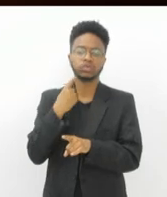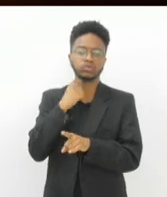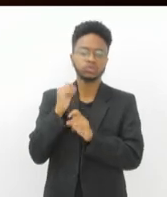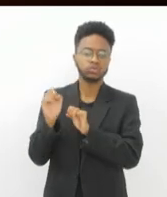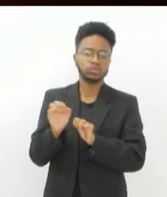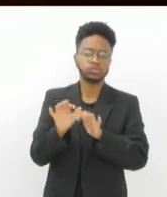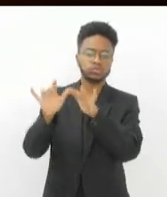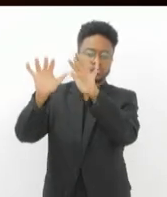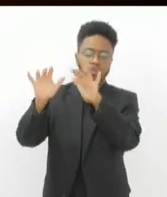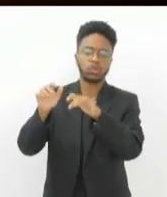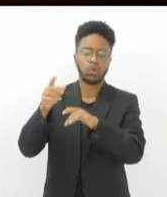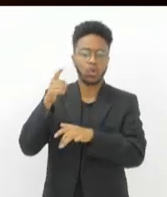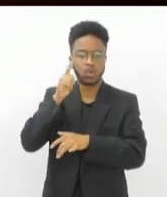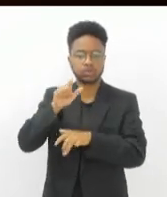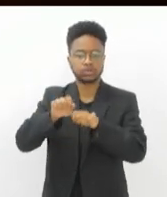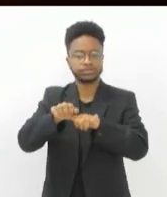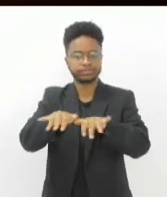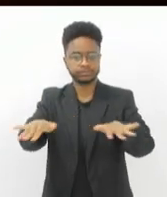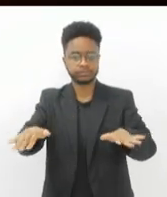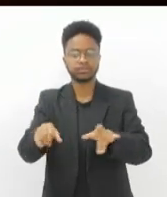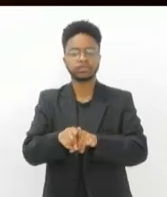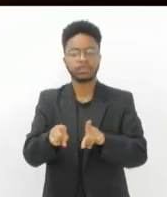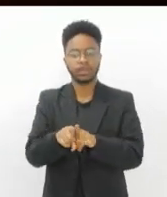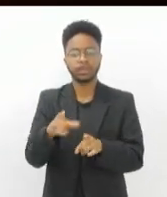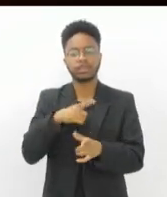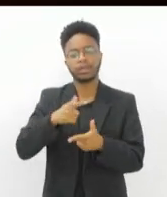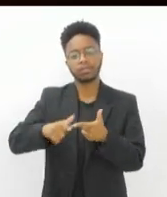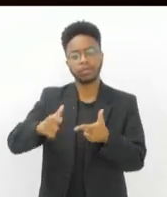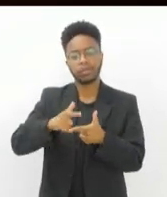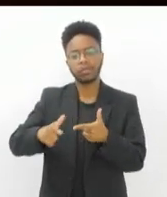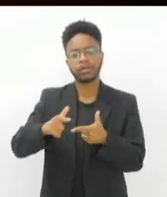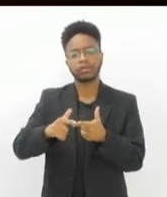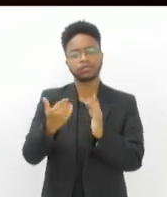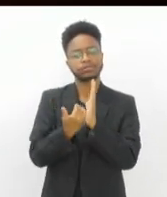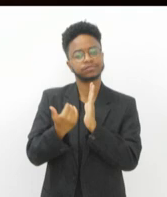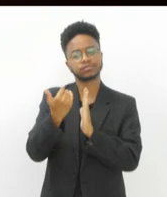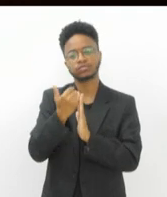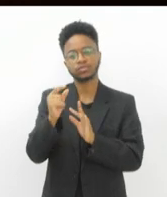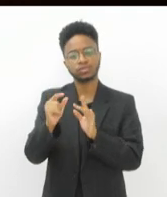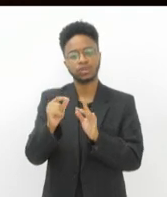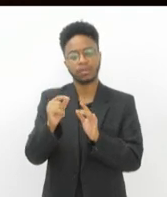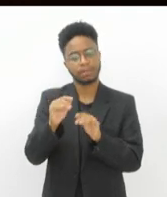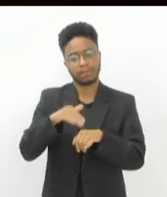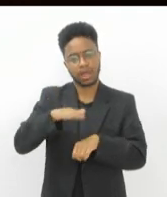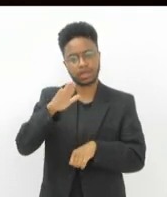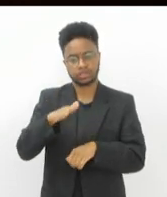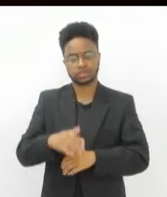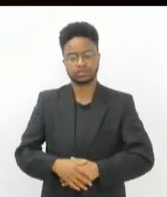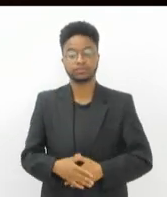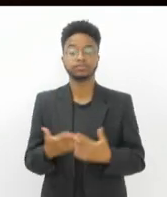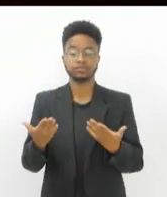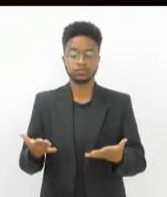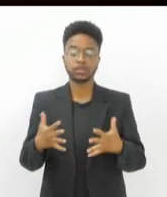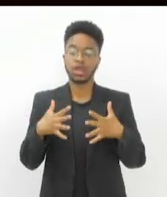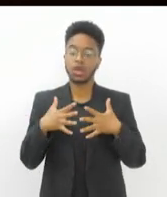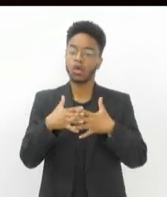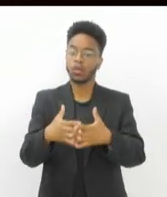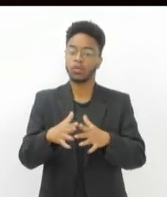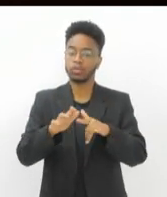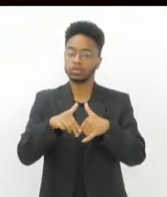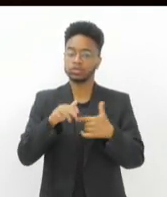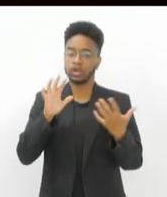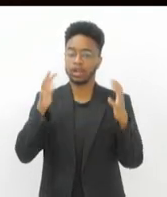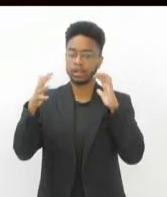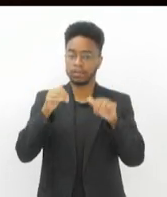Nós podemos ter problemas de inversões térmicas, nós podemos ter problemas cada vez mais extremos. Então, a complexidade da mudança climática